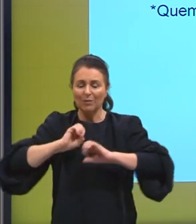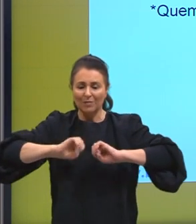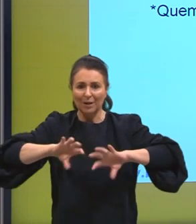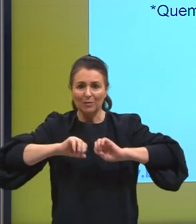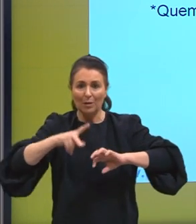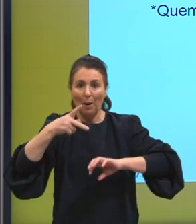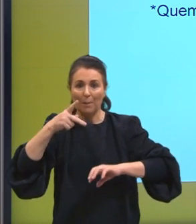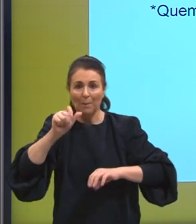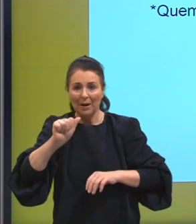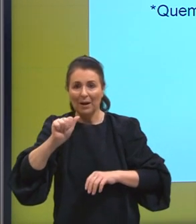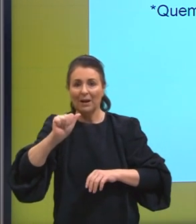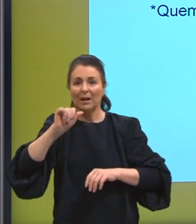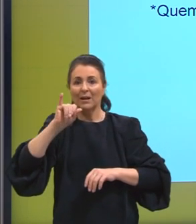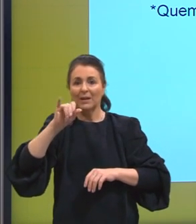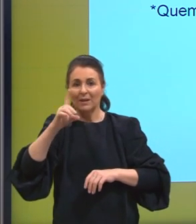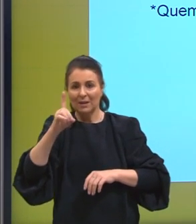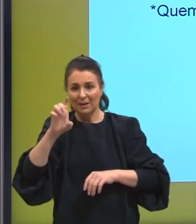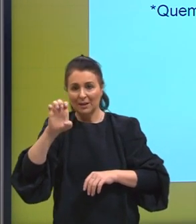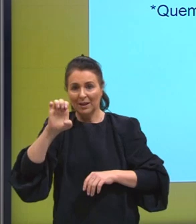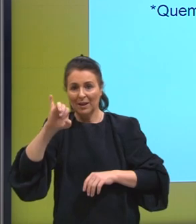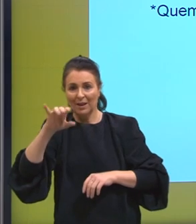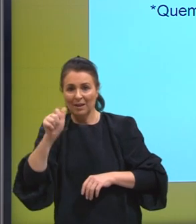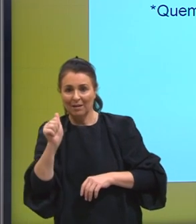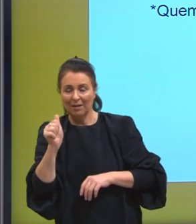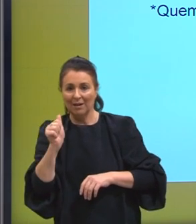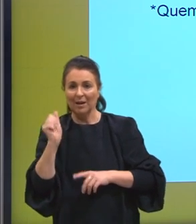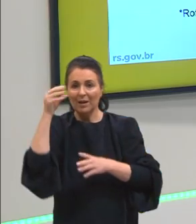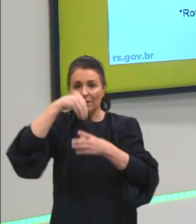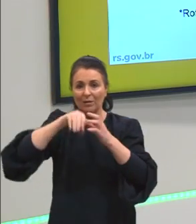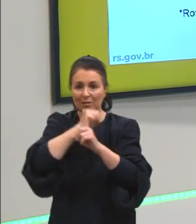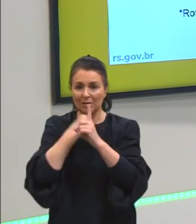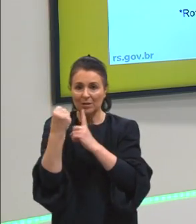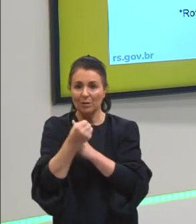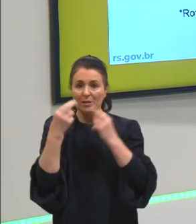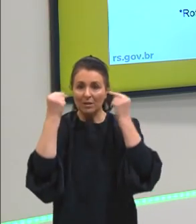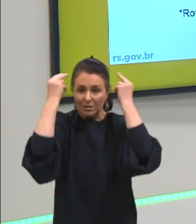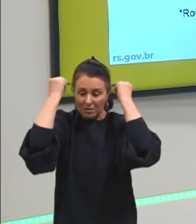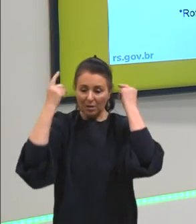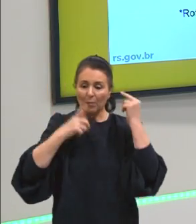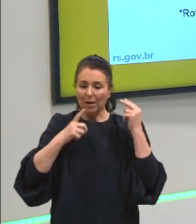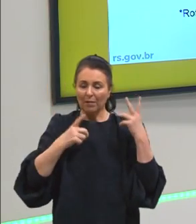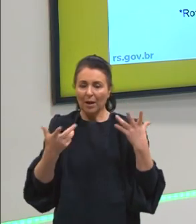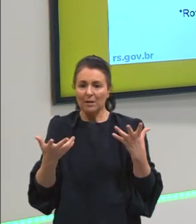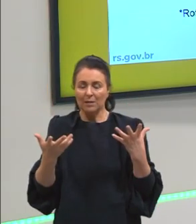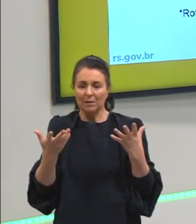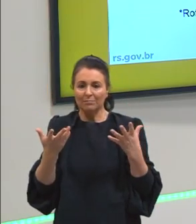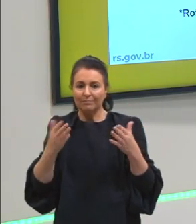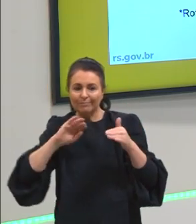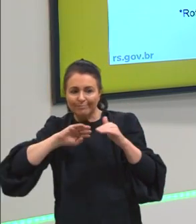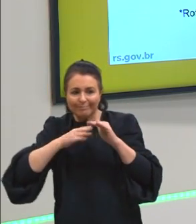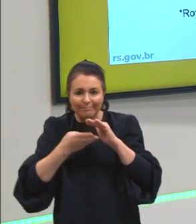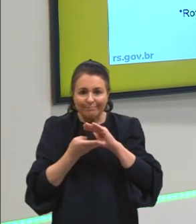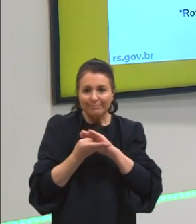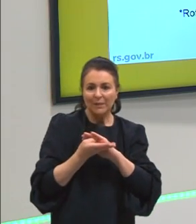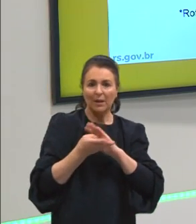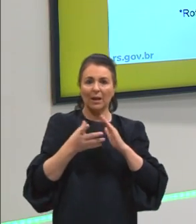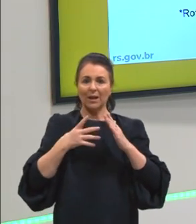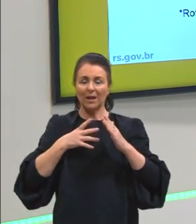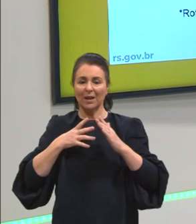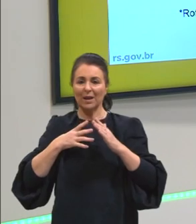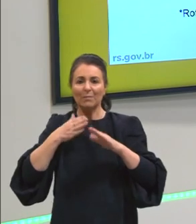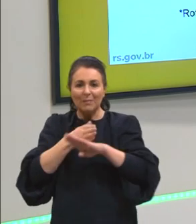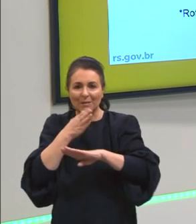sociedade grega, para que as pessoas tivessem essas aptidões para discutir, participar da vida pública,